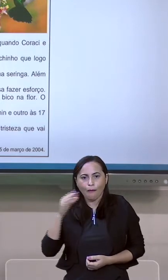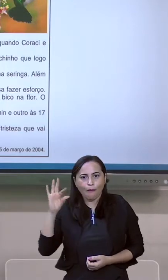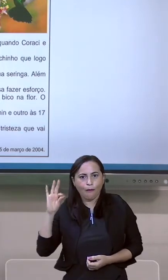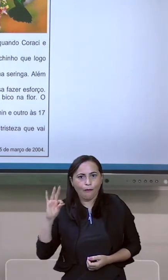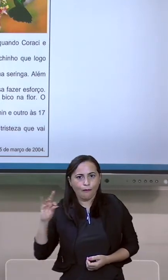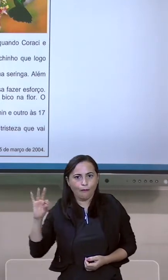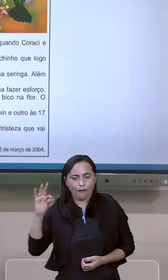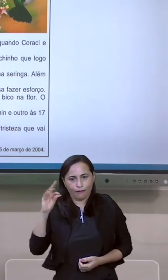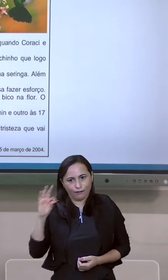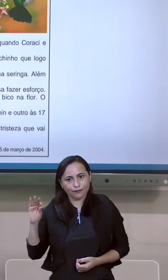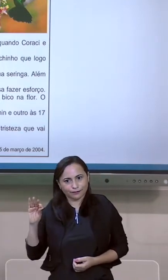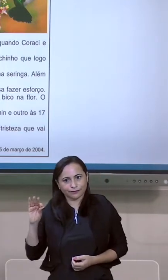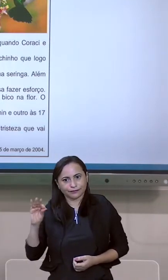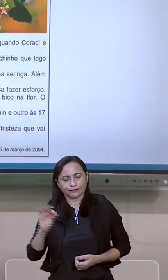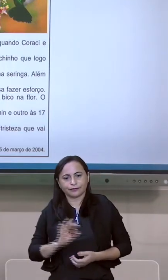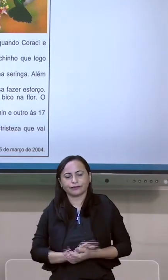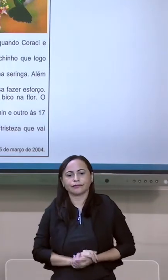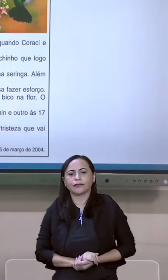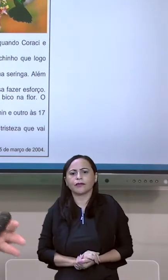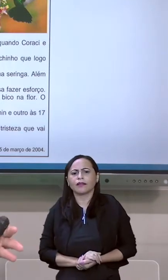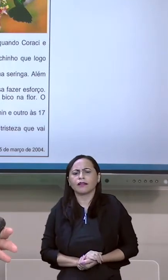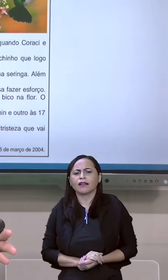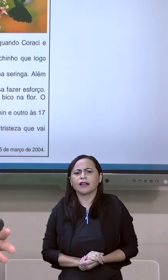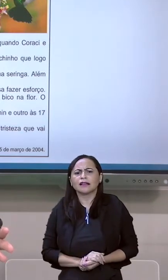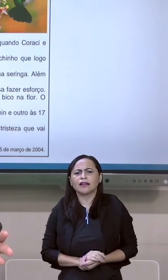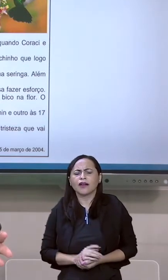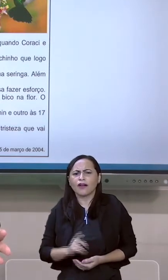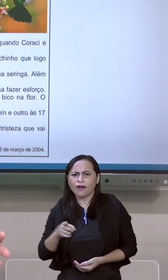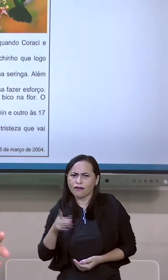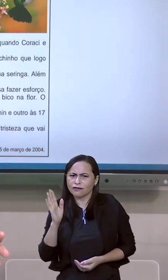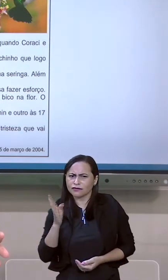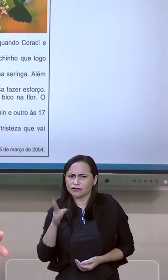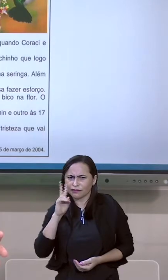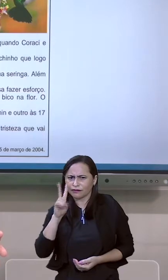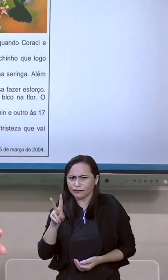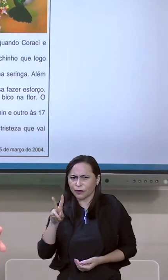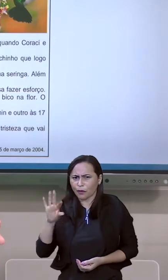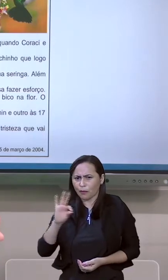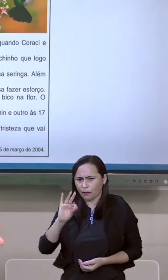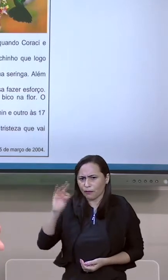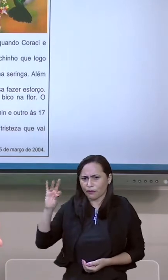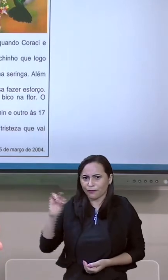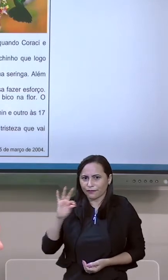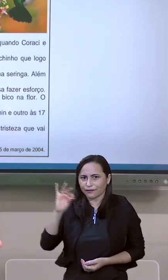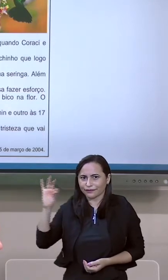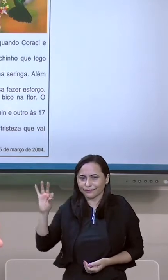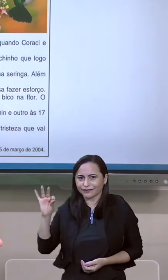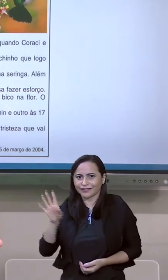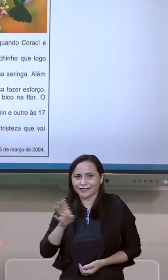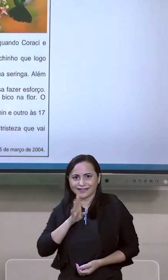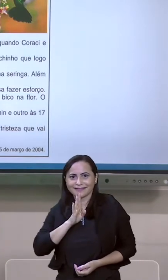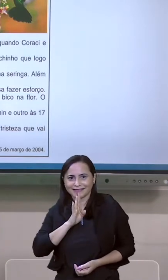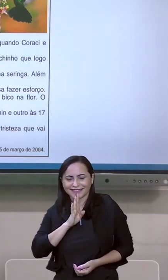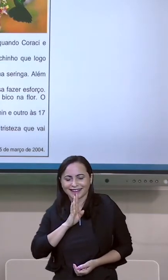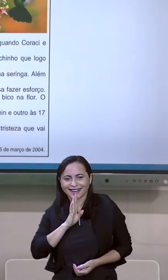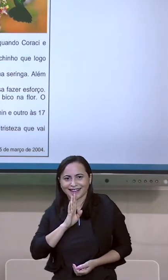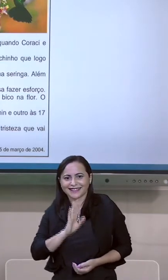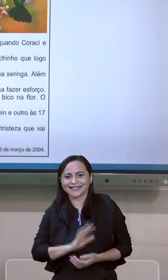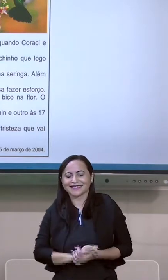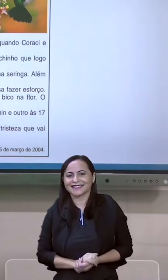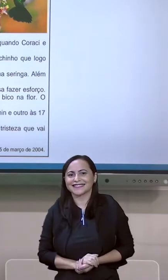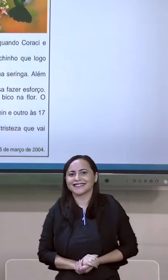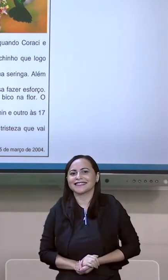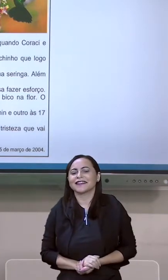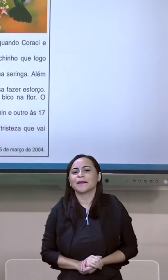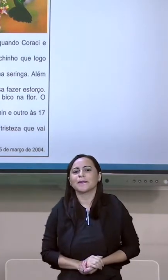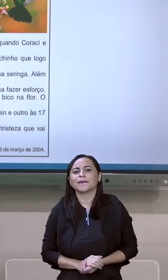de Coraci e o beija-flor. Quem aí já viu um beija-flor? Acho que muitos de vocês, né? Principalmente quando tem